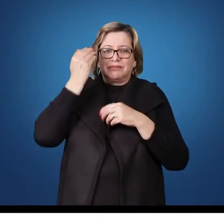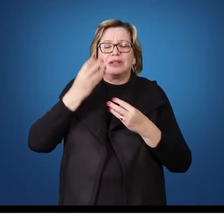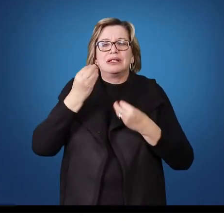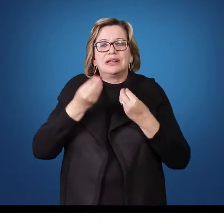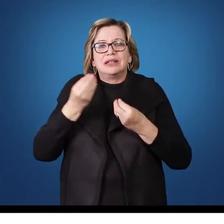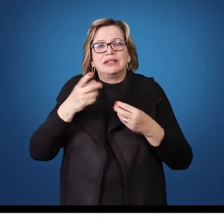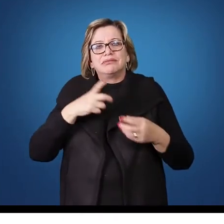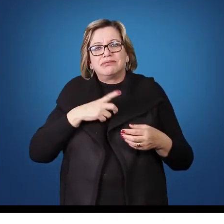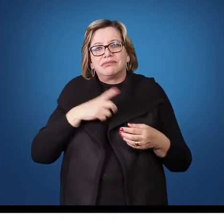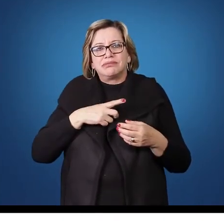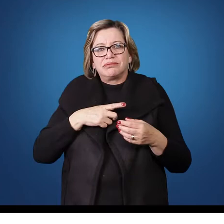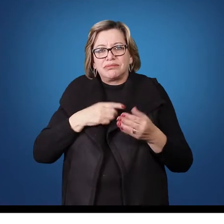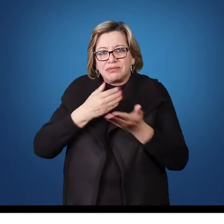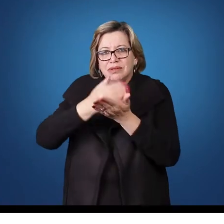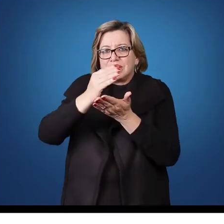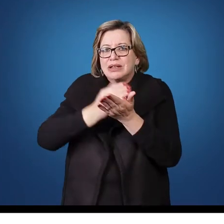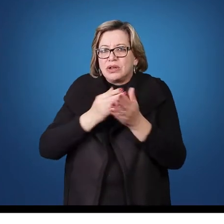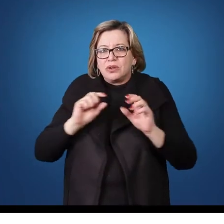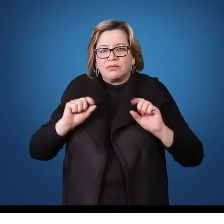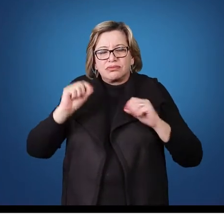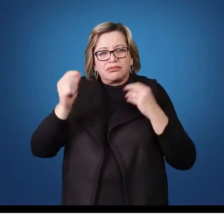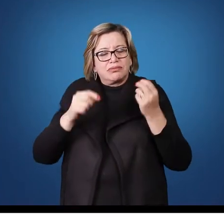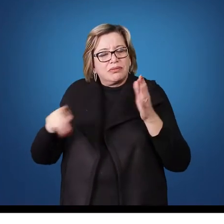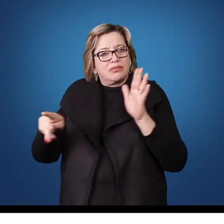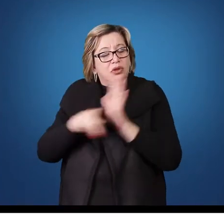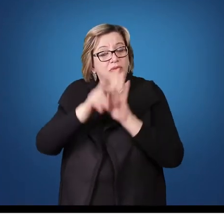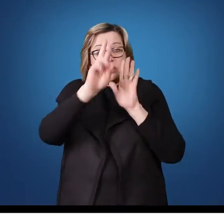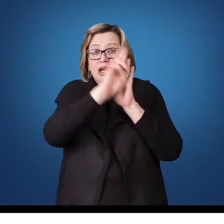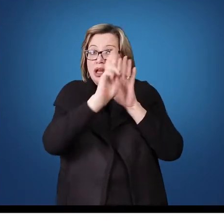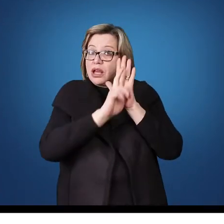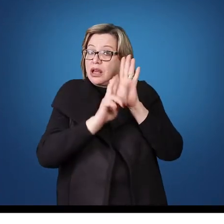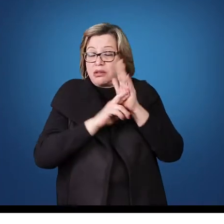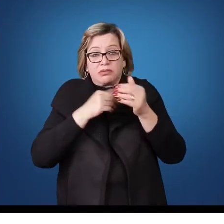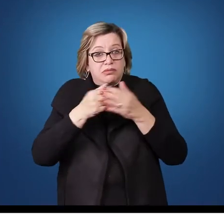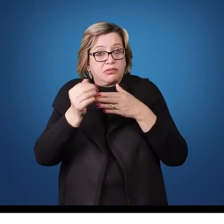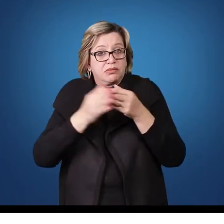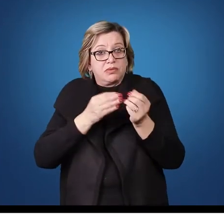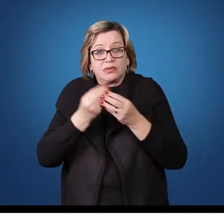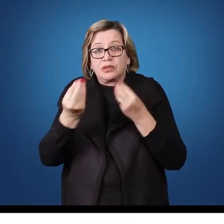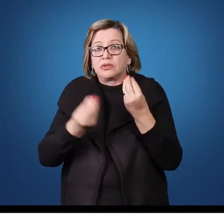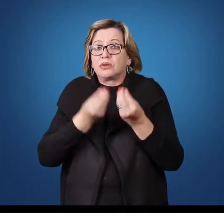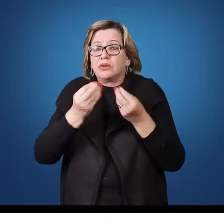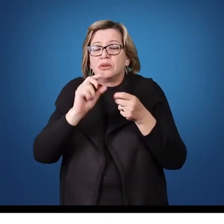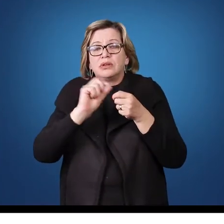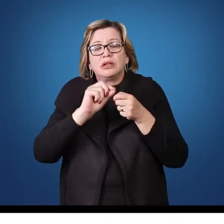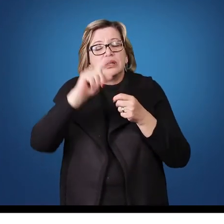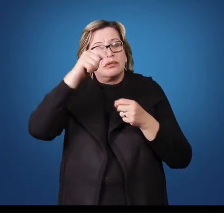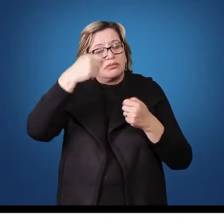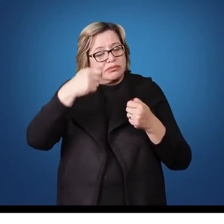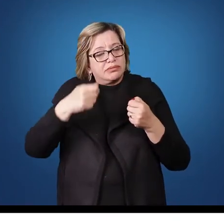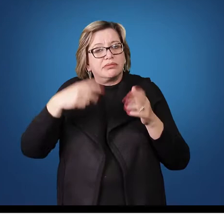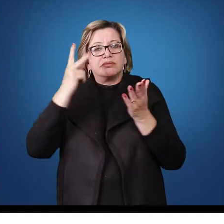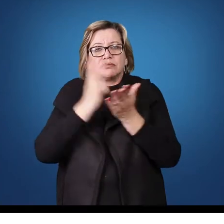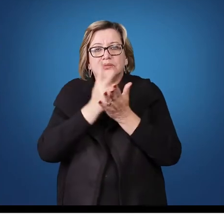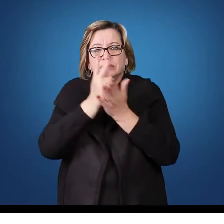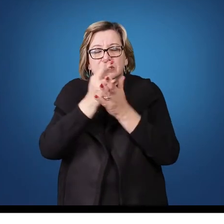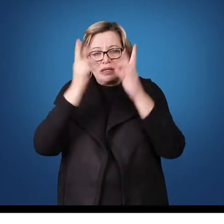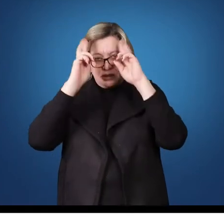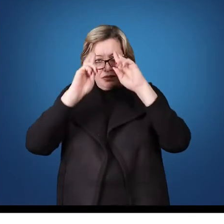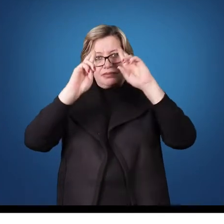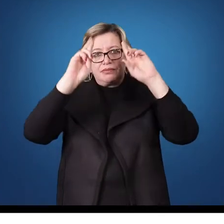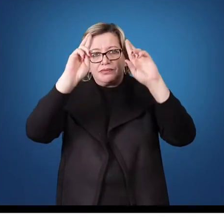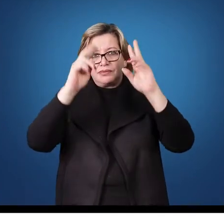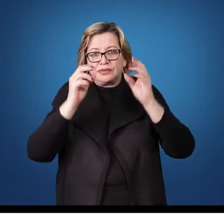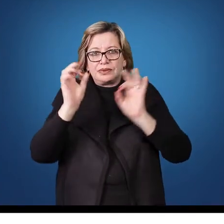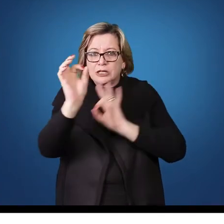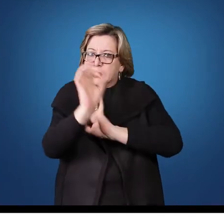Então nós temos uma distribuição padrão do jogo. Para qualquer sistema de jogo de recepção que faça, é preciso que se mantenham